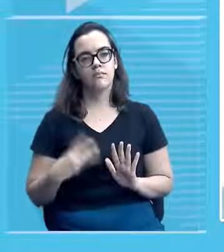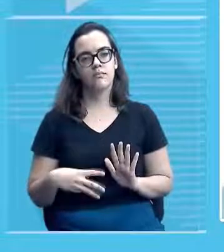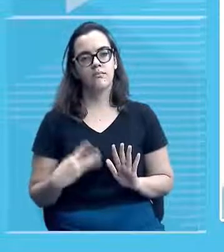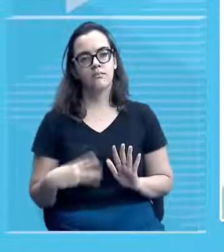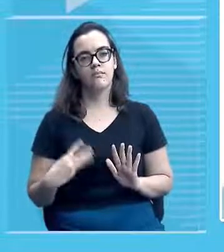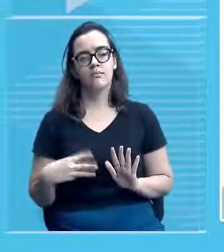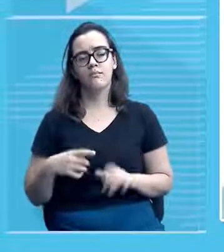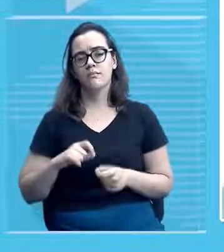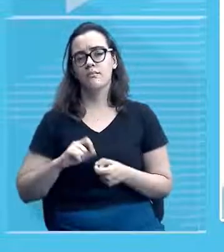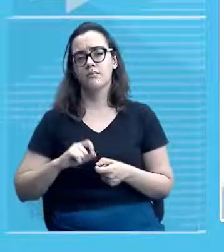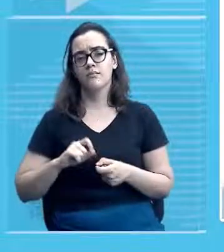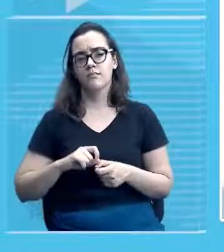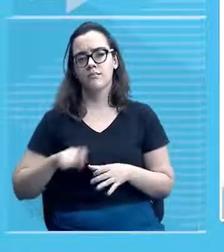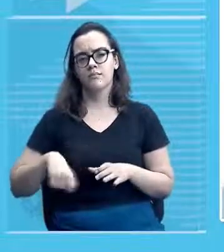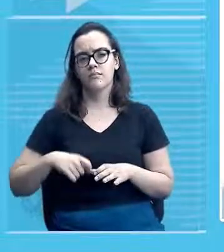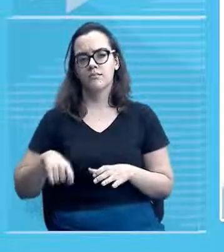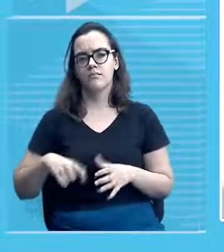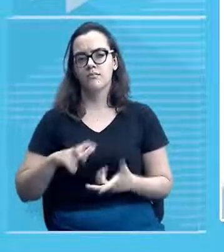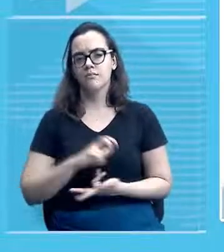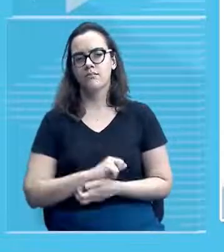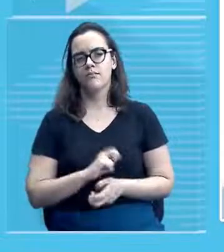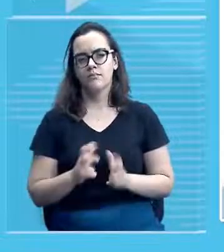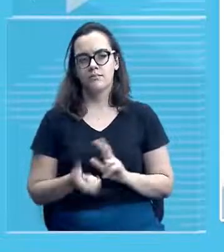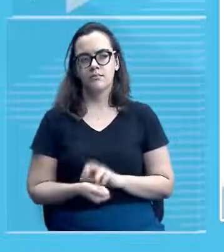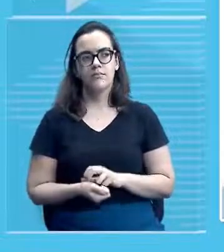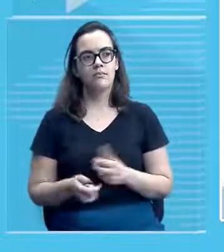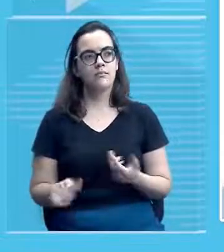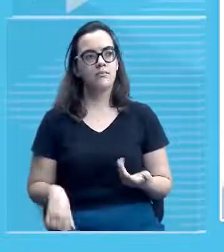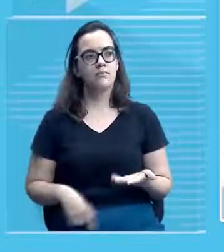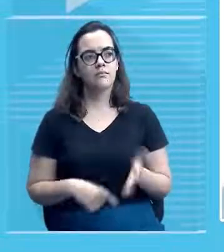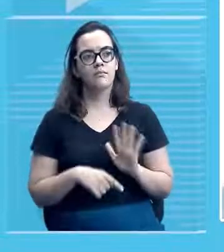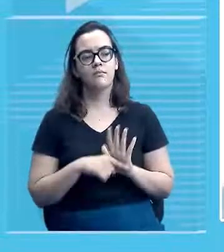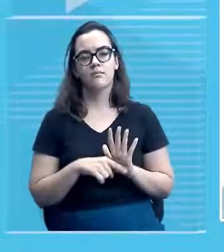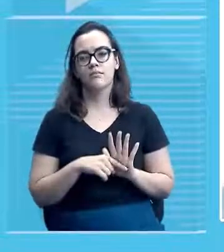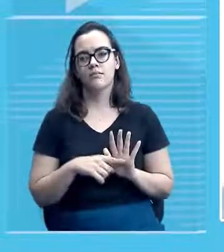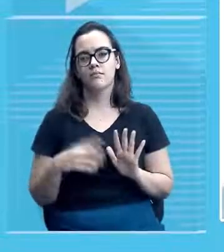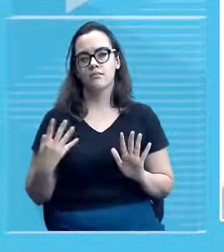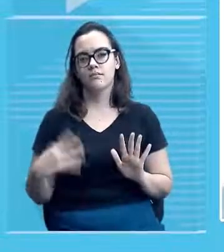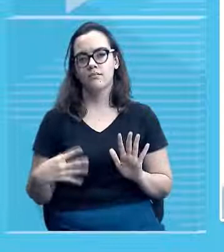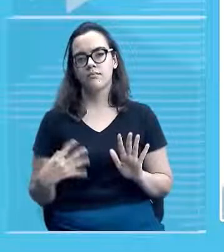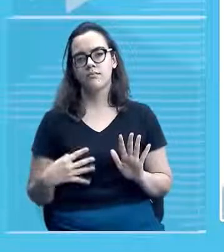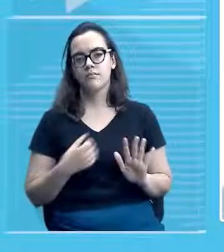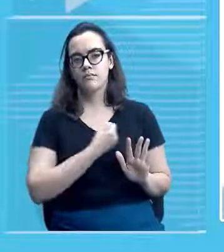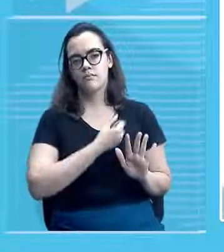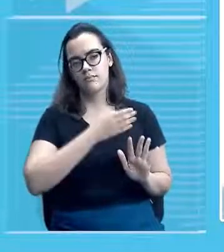regionais né? o quarto sítios históricos